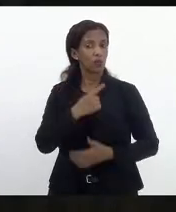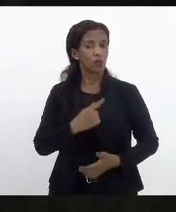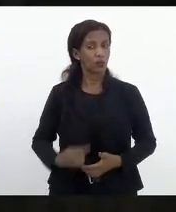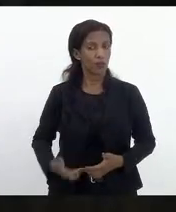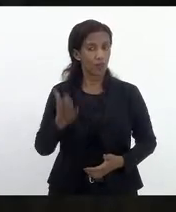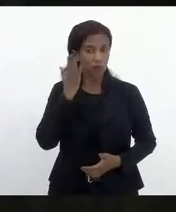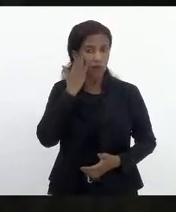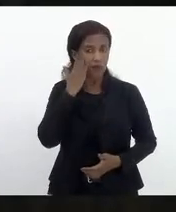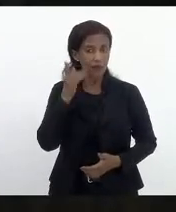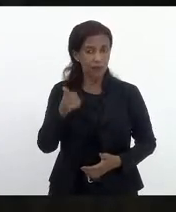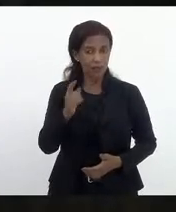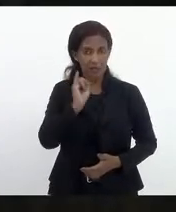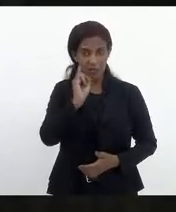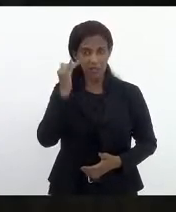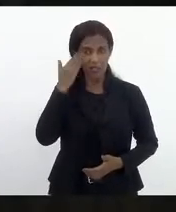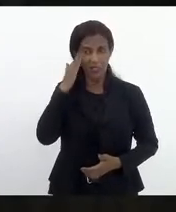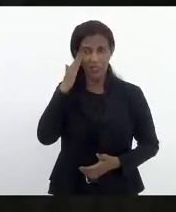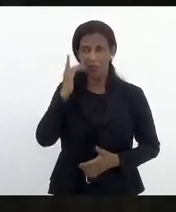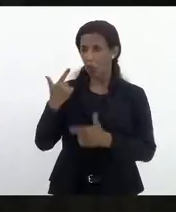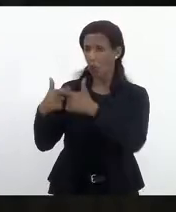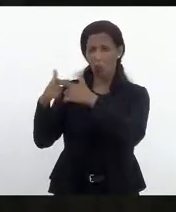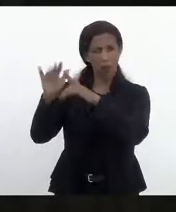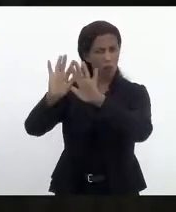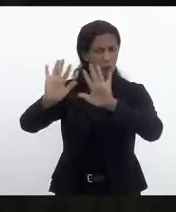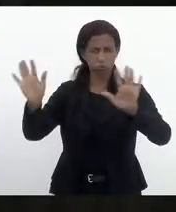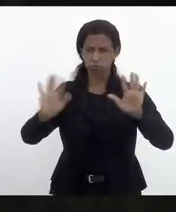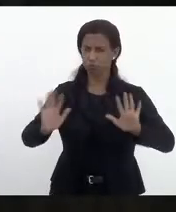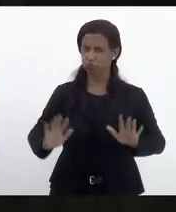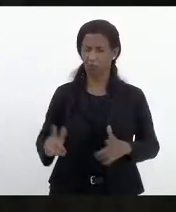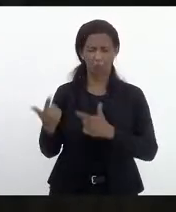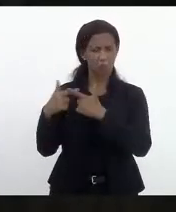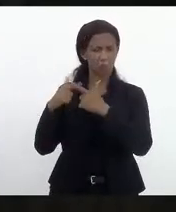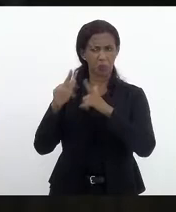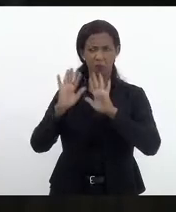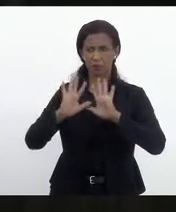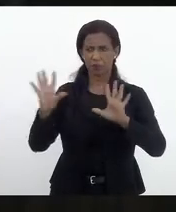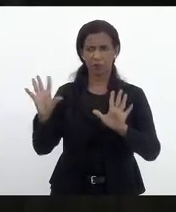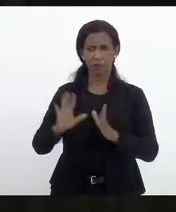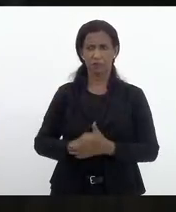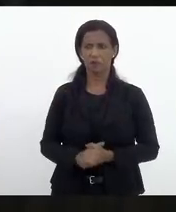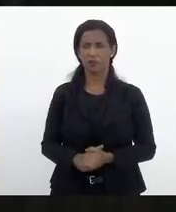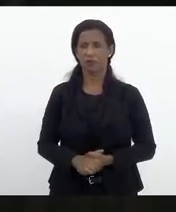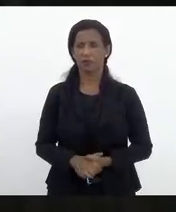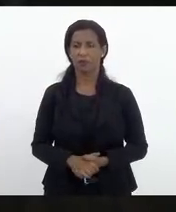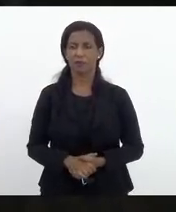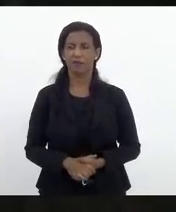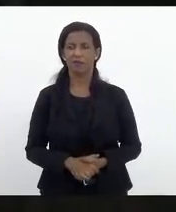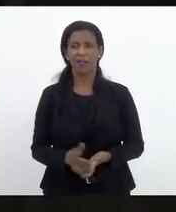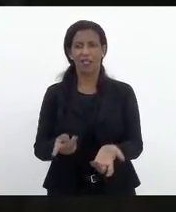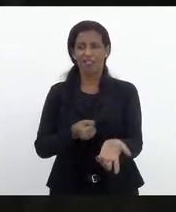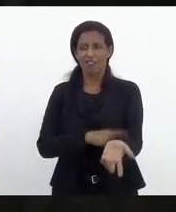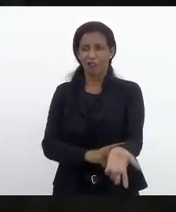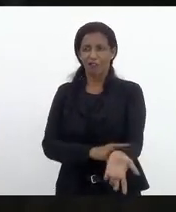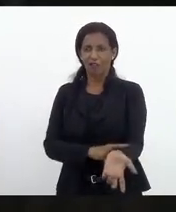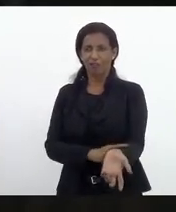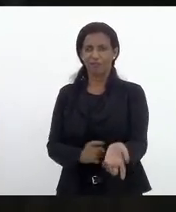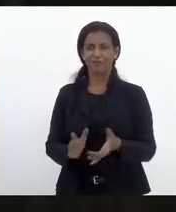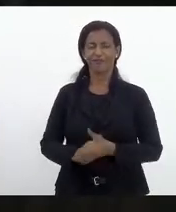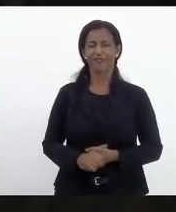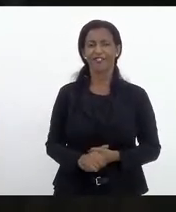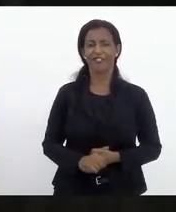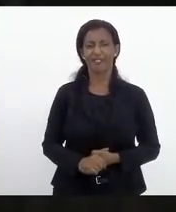Eu quero saber se houve um entendimento, sem problema nenhum, sem... Sem... Sem... Sem... Estresse. Estresse. Sr.